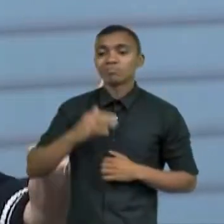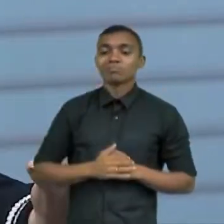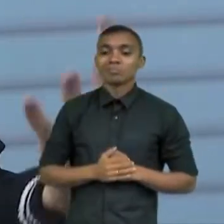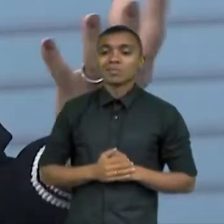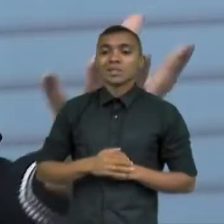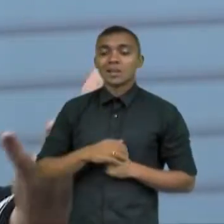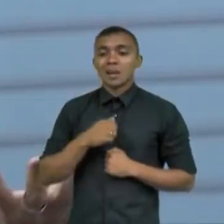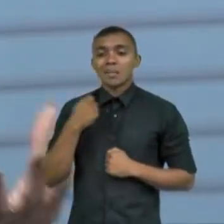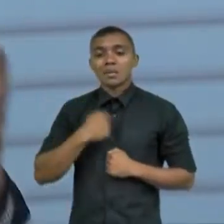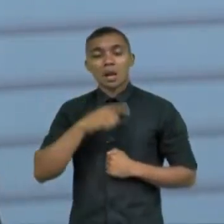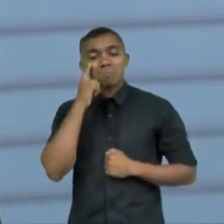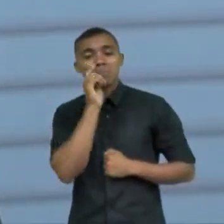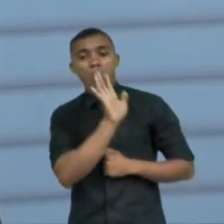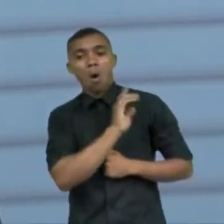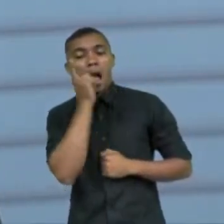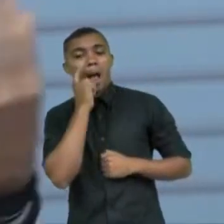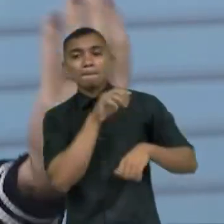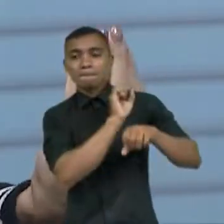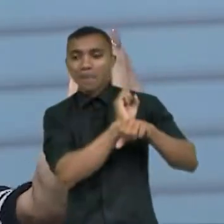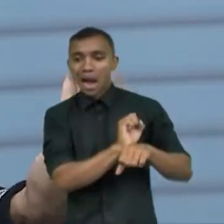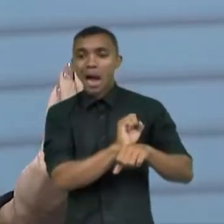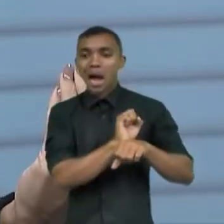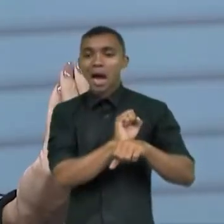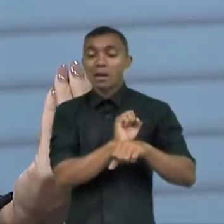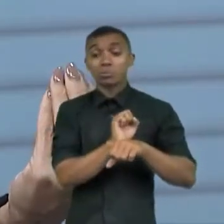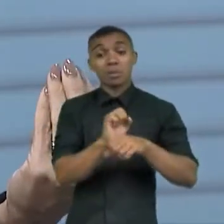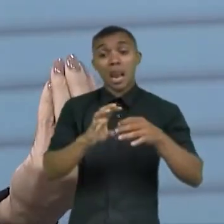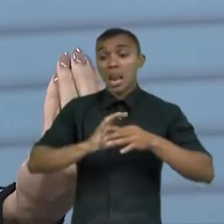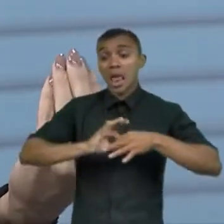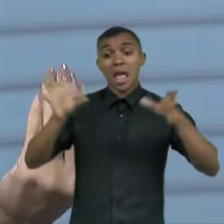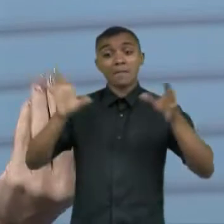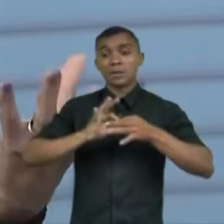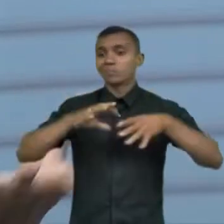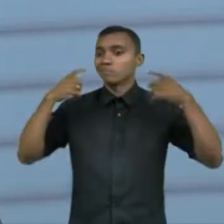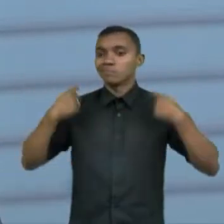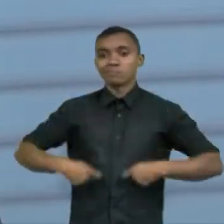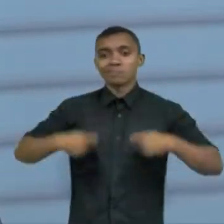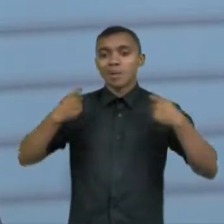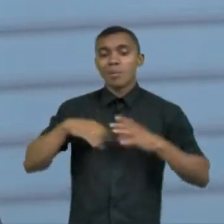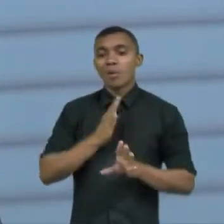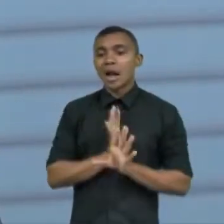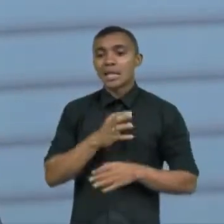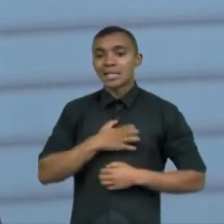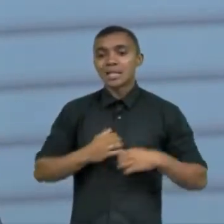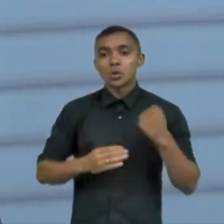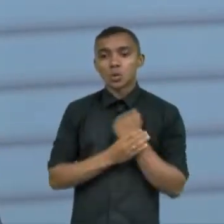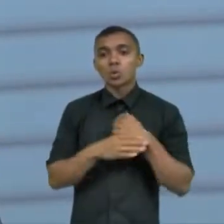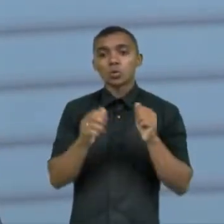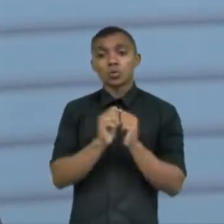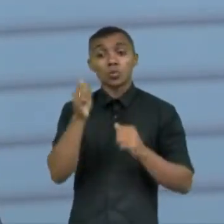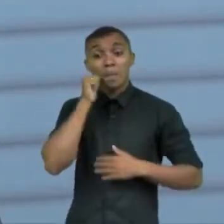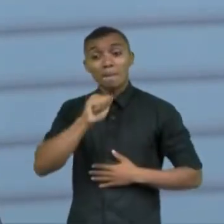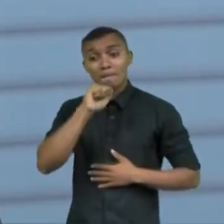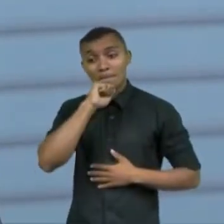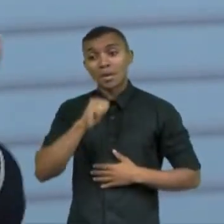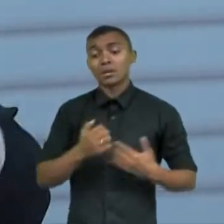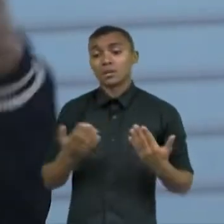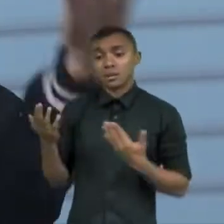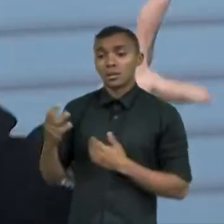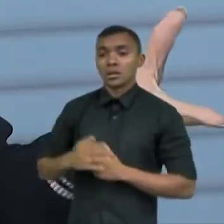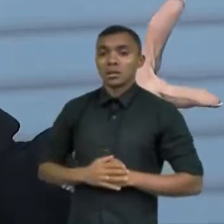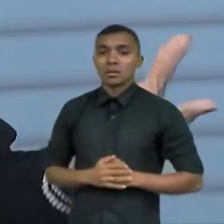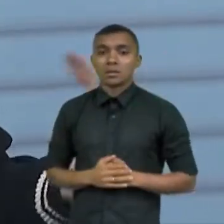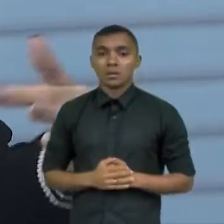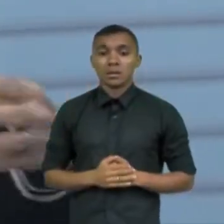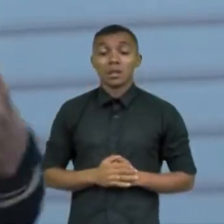intervir explicar a ele que ele tinha que saltar aquele rapaz dali que ele precisava se sentir seguro novamente que era perto da mãe perto da mãe dele mas isso